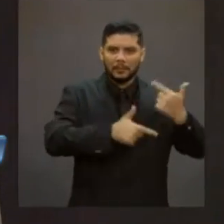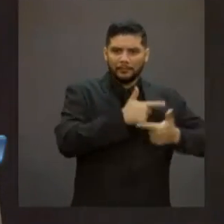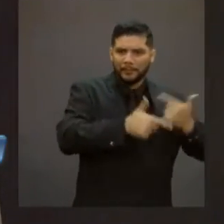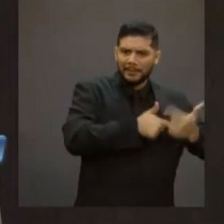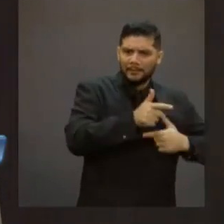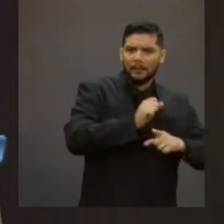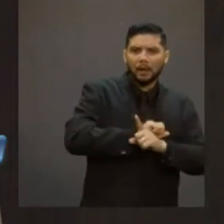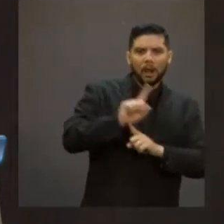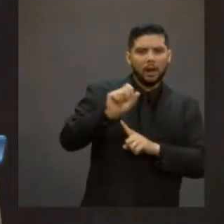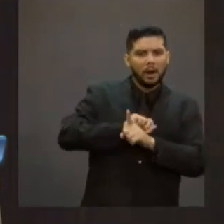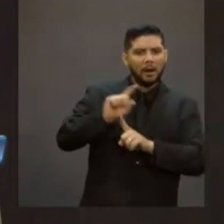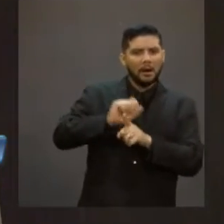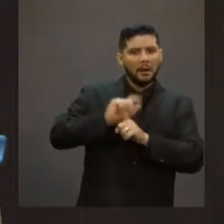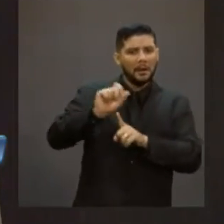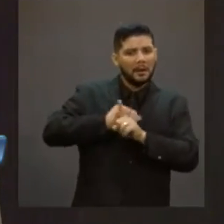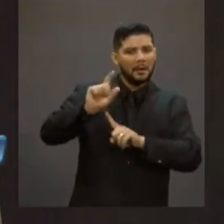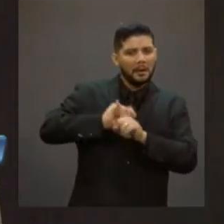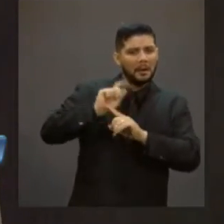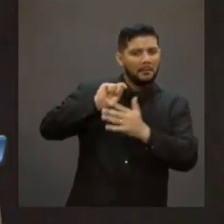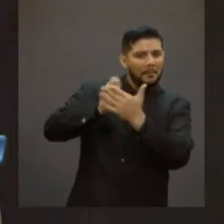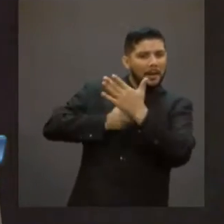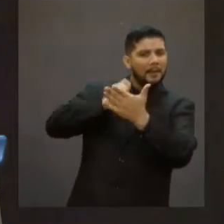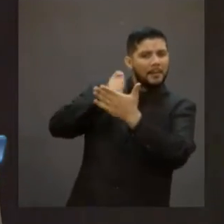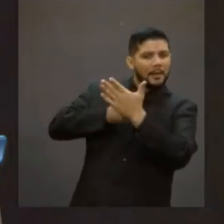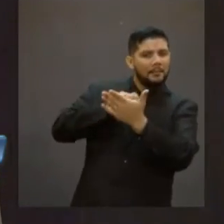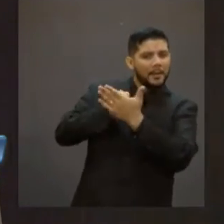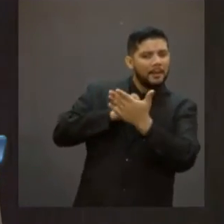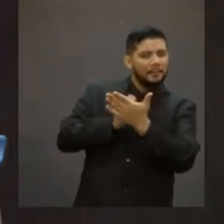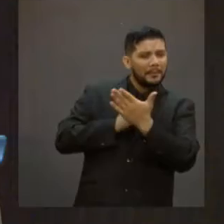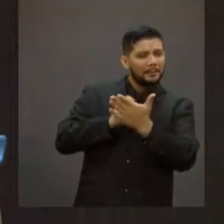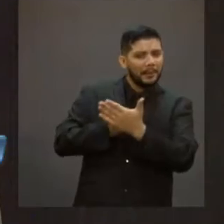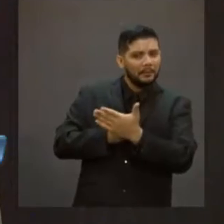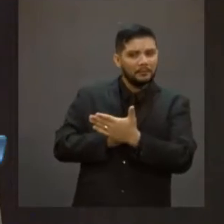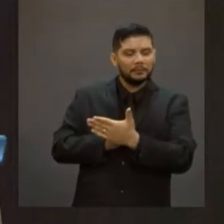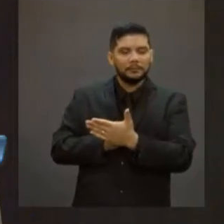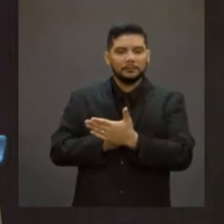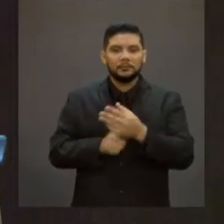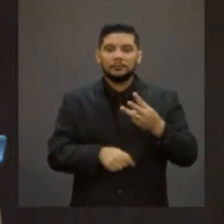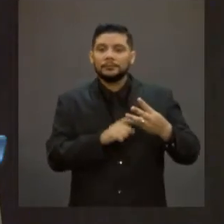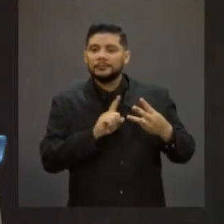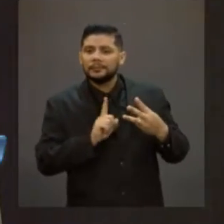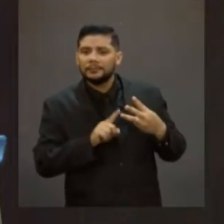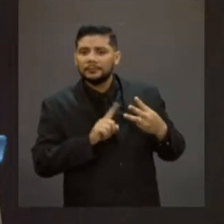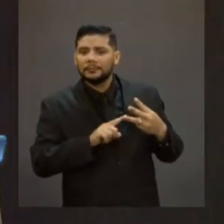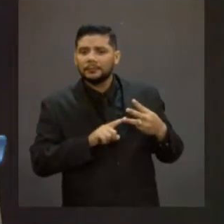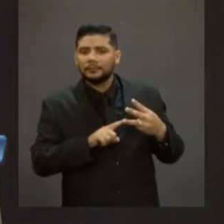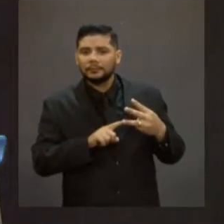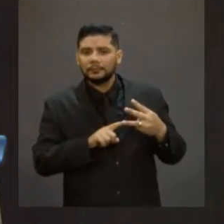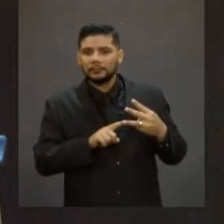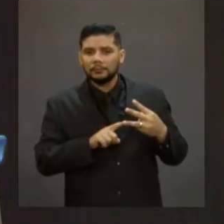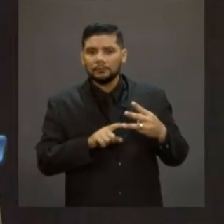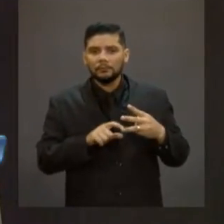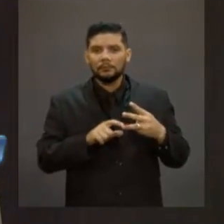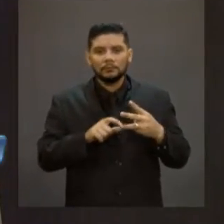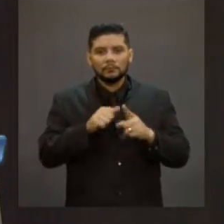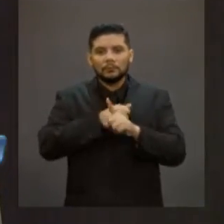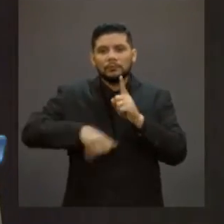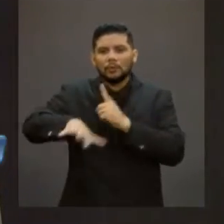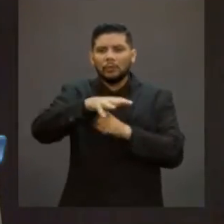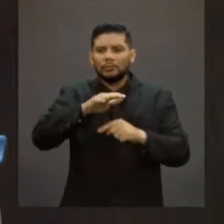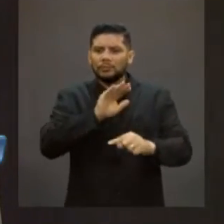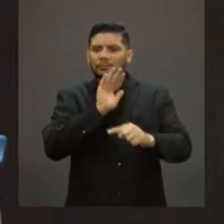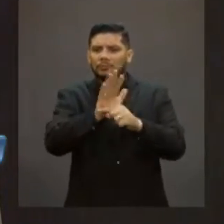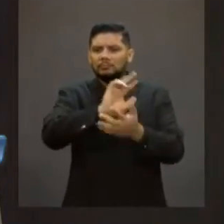àqueles e àquelas que demandam serviços e direitos previdenciários, e assistência e os serviços sócio-assistenciais.